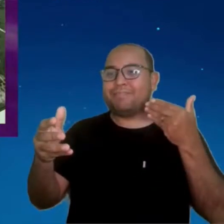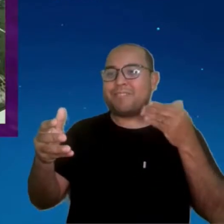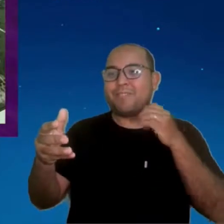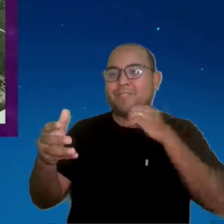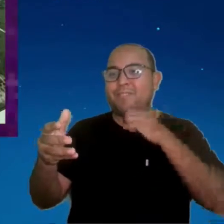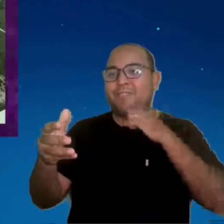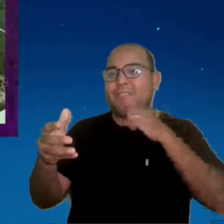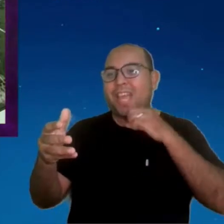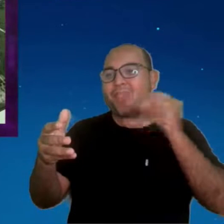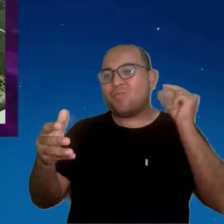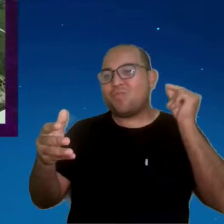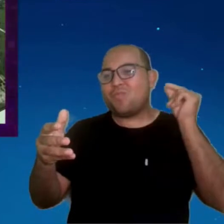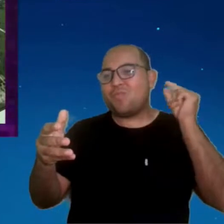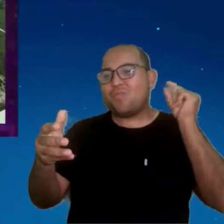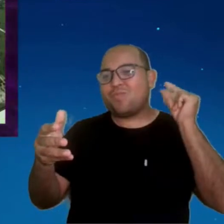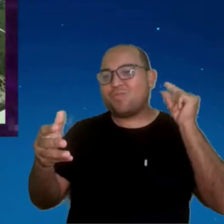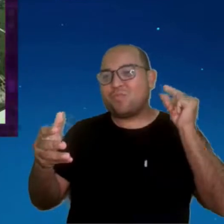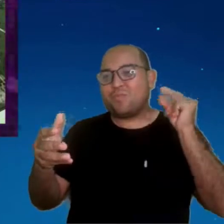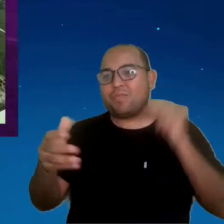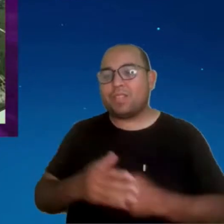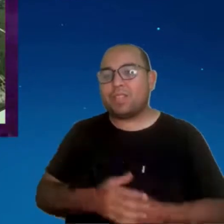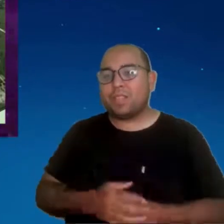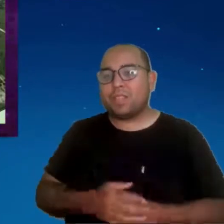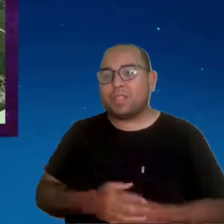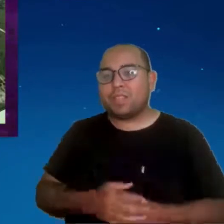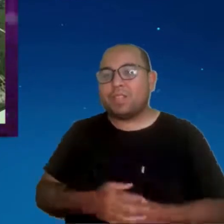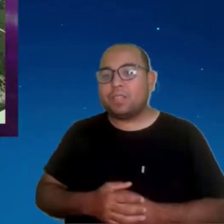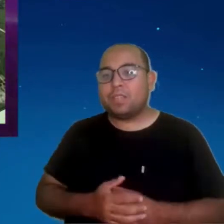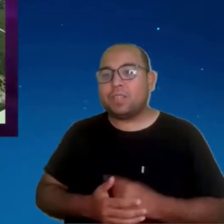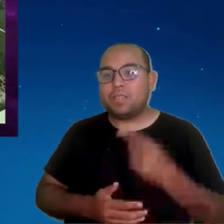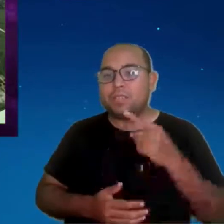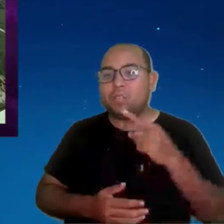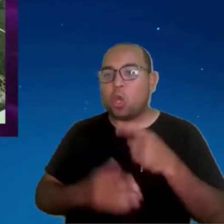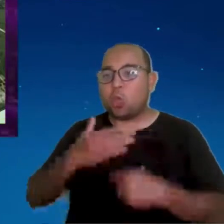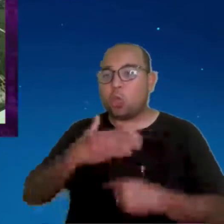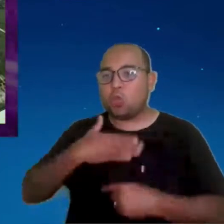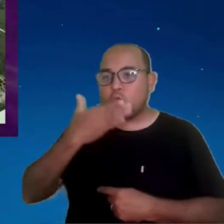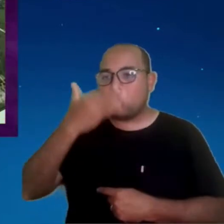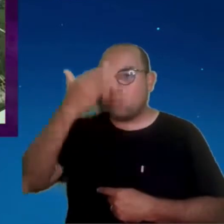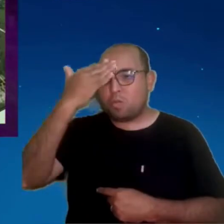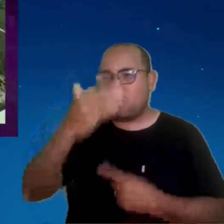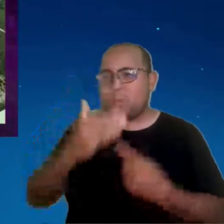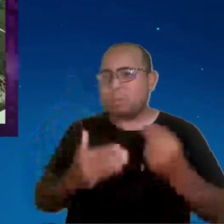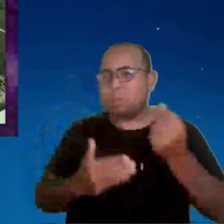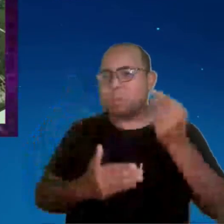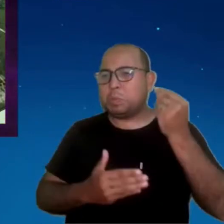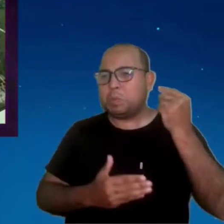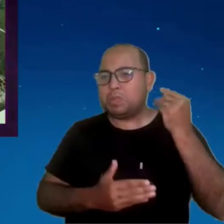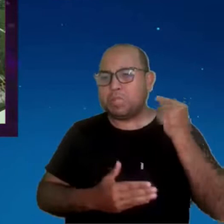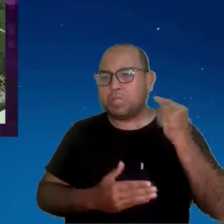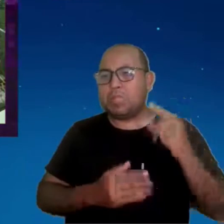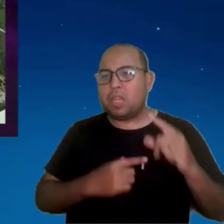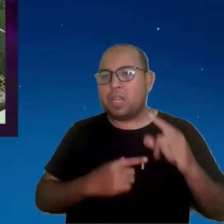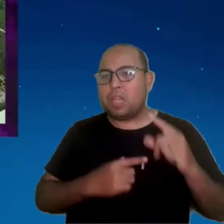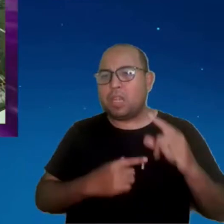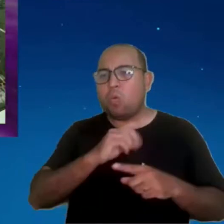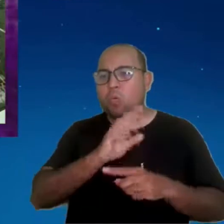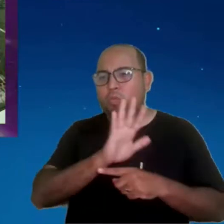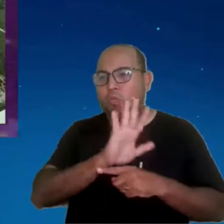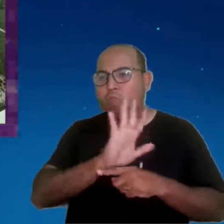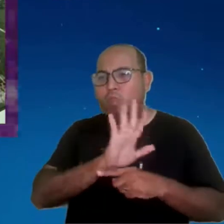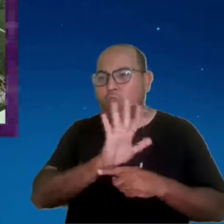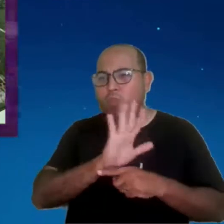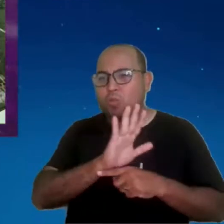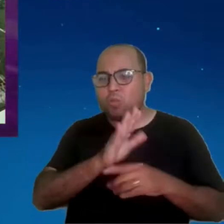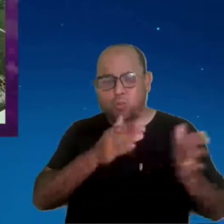pela Dubai Antiga, do Frame, tem uns vídeos que mostram como é que é a Dubai Antiga. aí